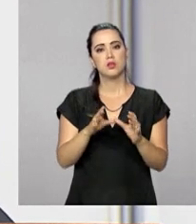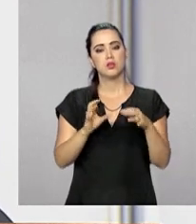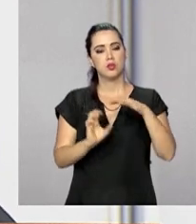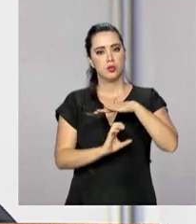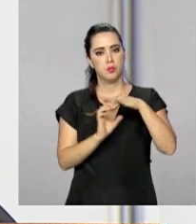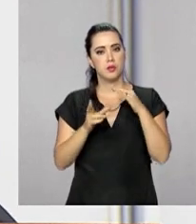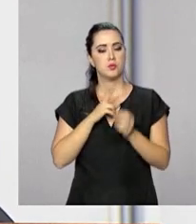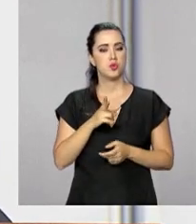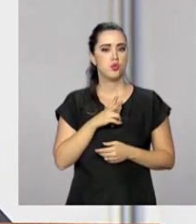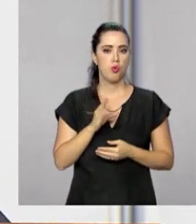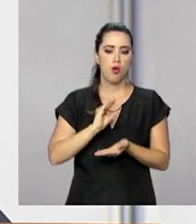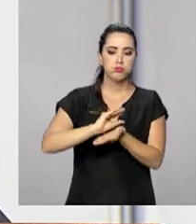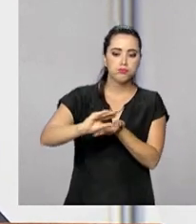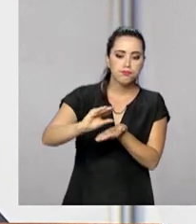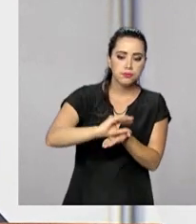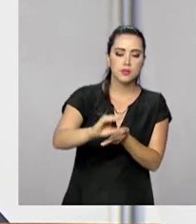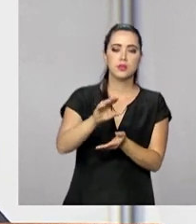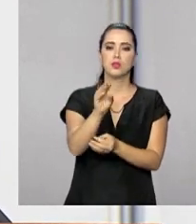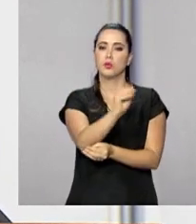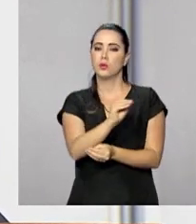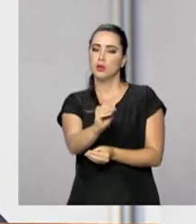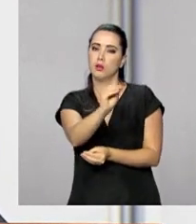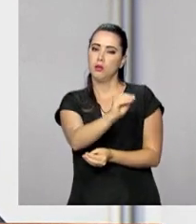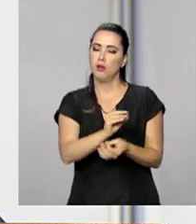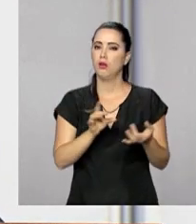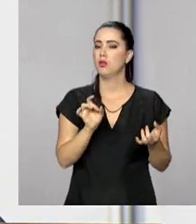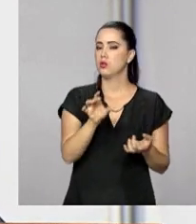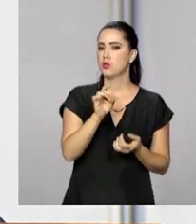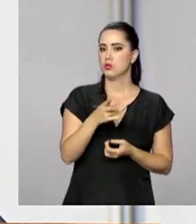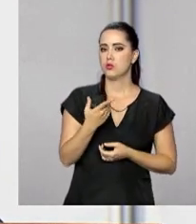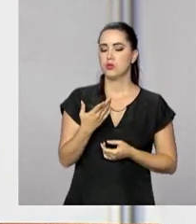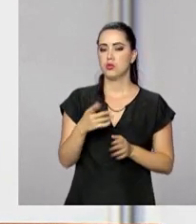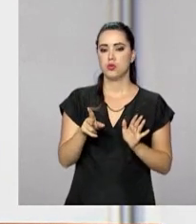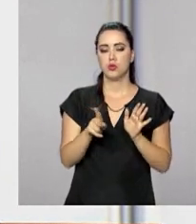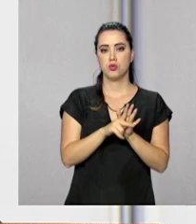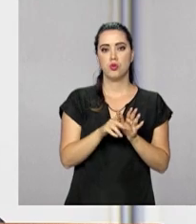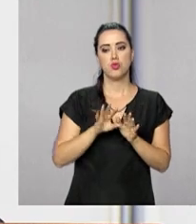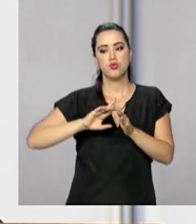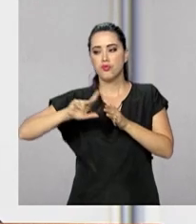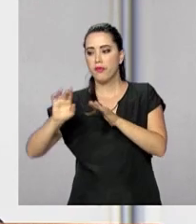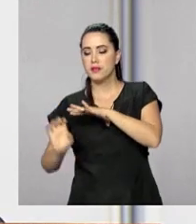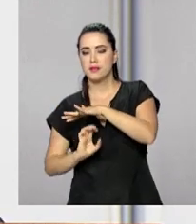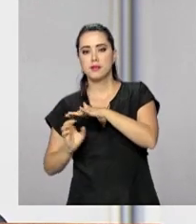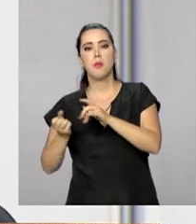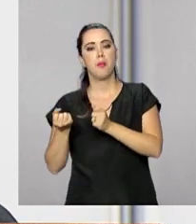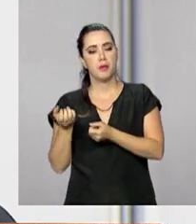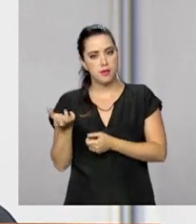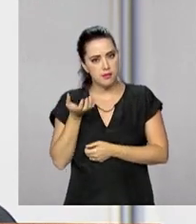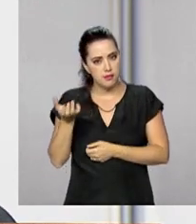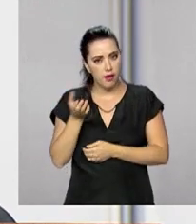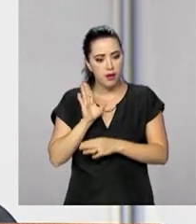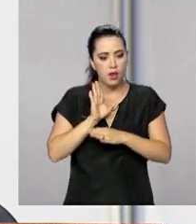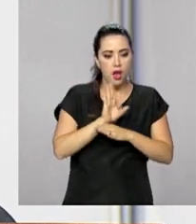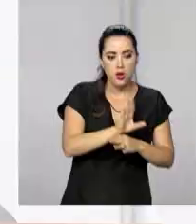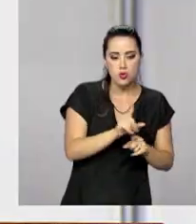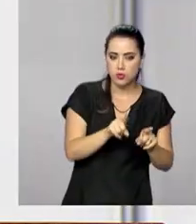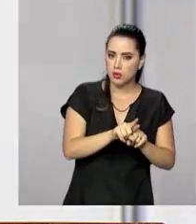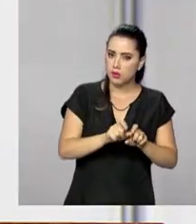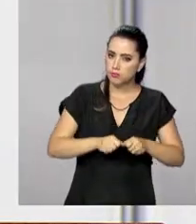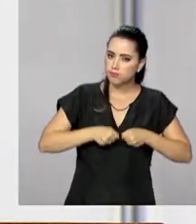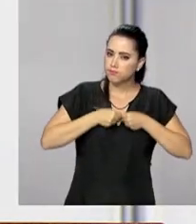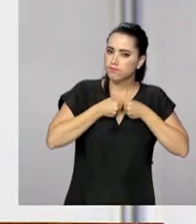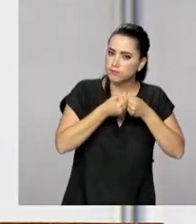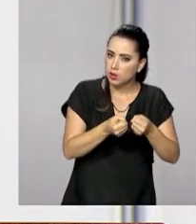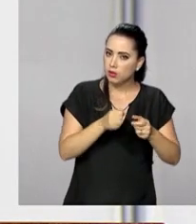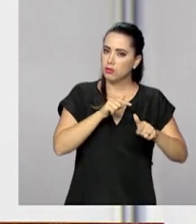privada, especialmente aqueles que, de alguma maneira, não só se interessaram, como querem dedicar-se a essa atividade. A